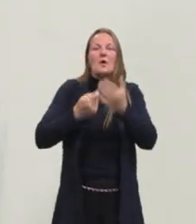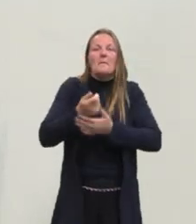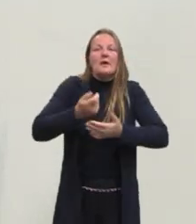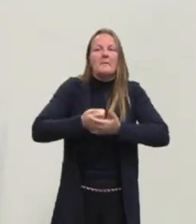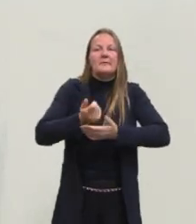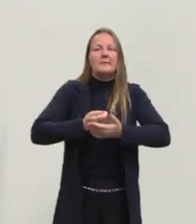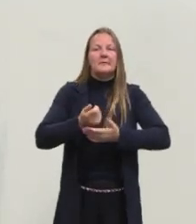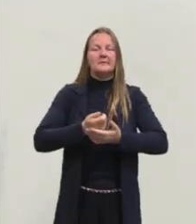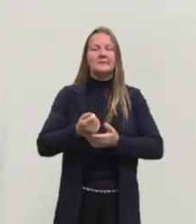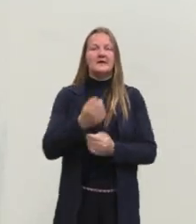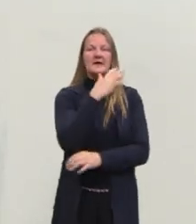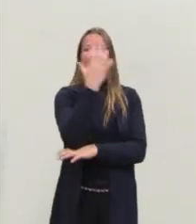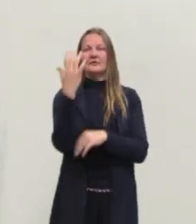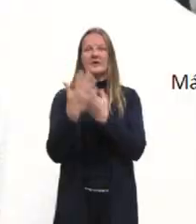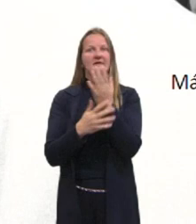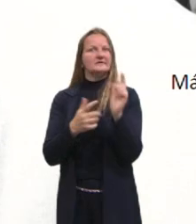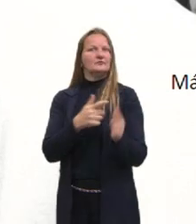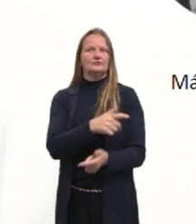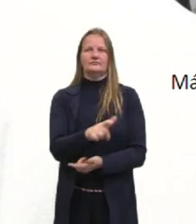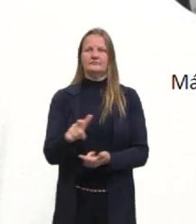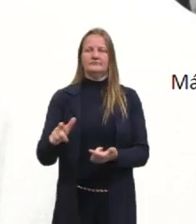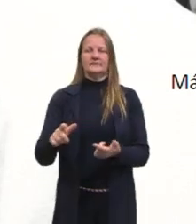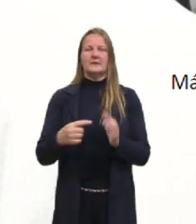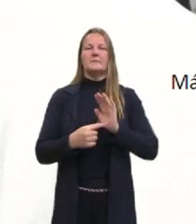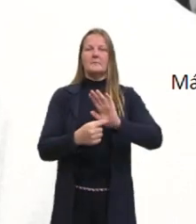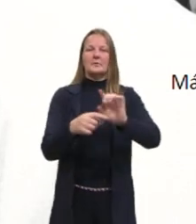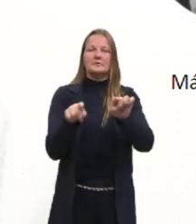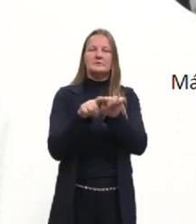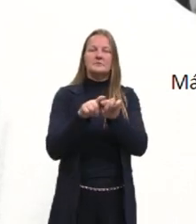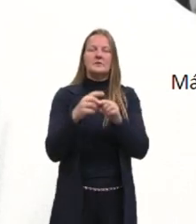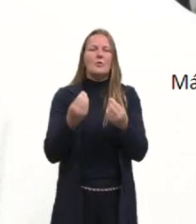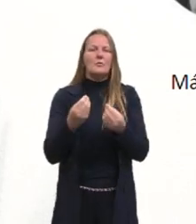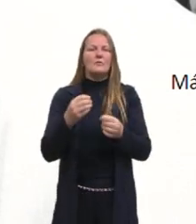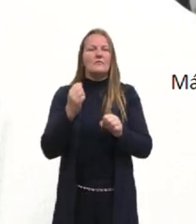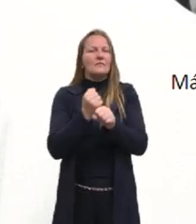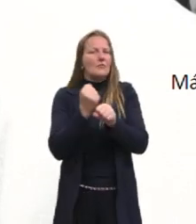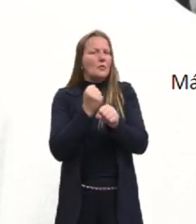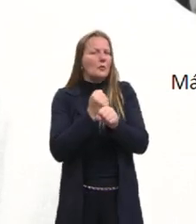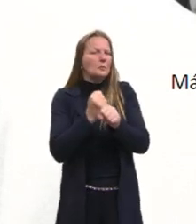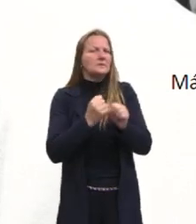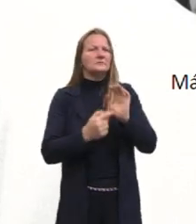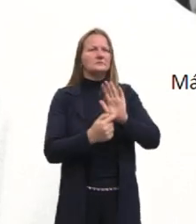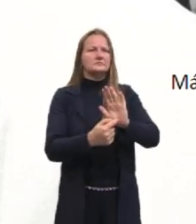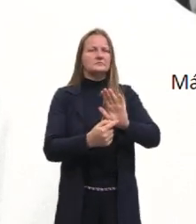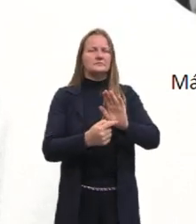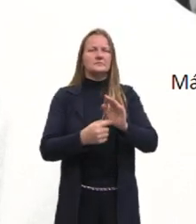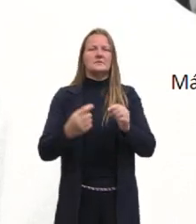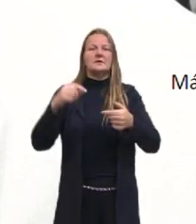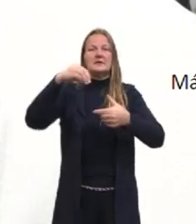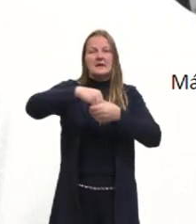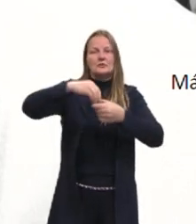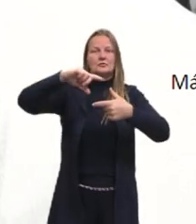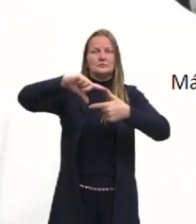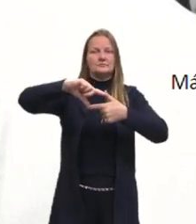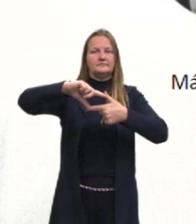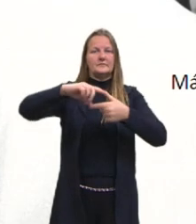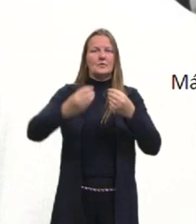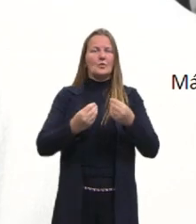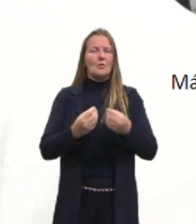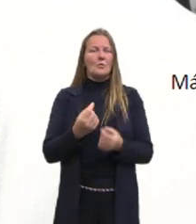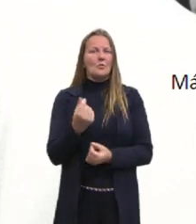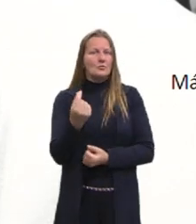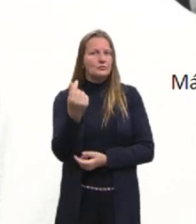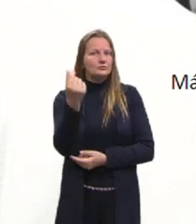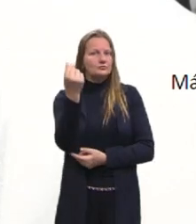coisas que lá na mata ele não consegue. Então, mostra também, como várias obras que vão estar também dentro do modernismo, como essa questão